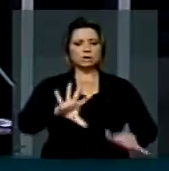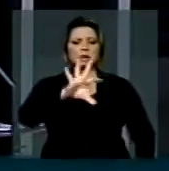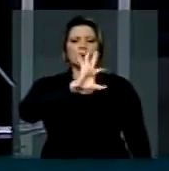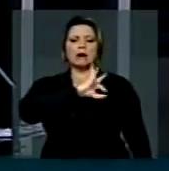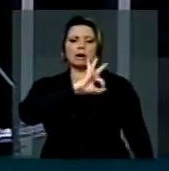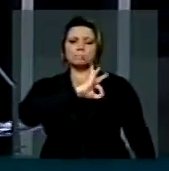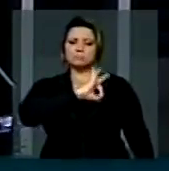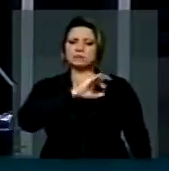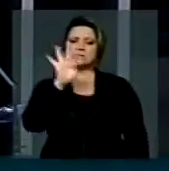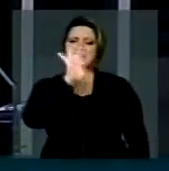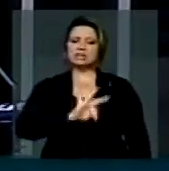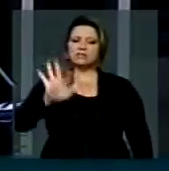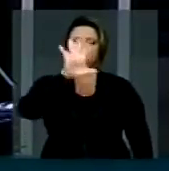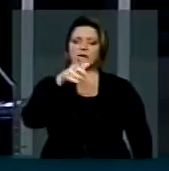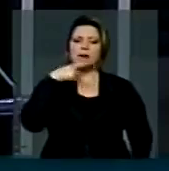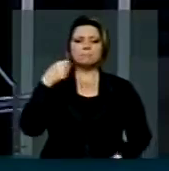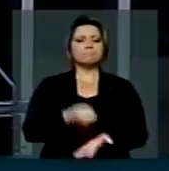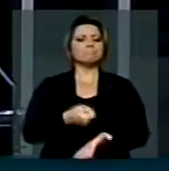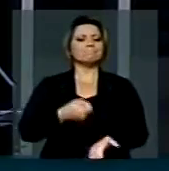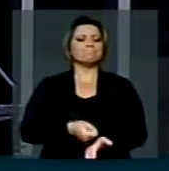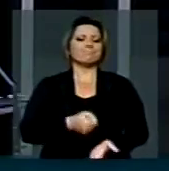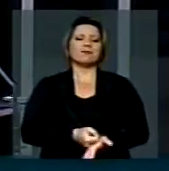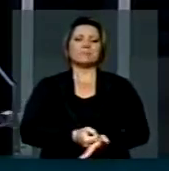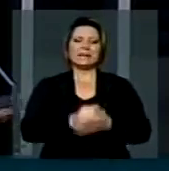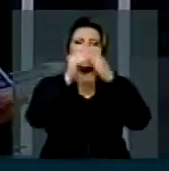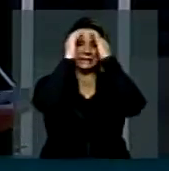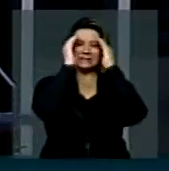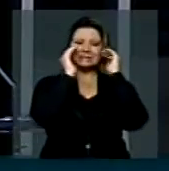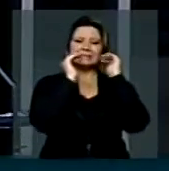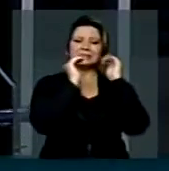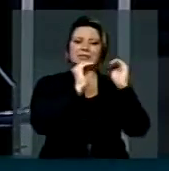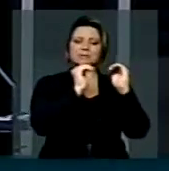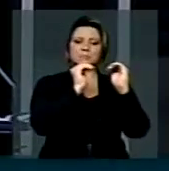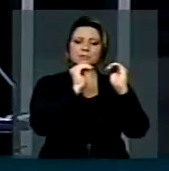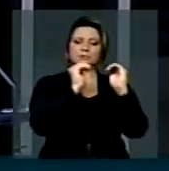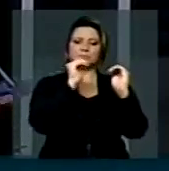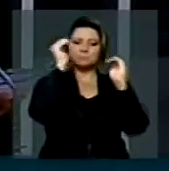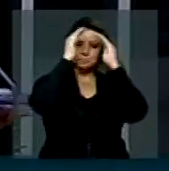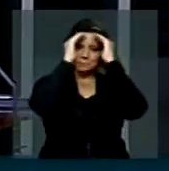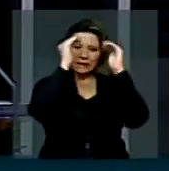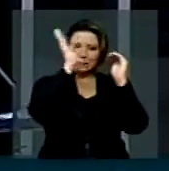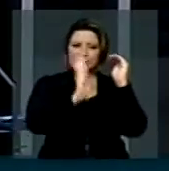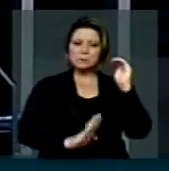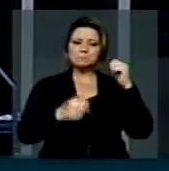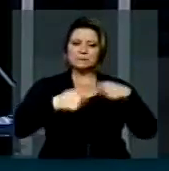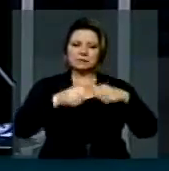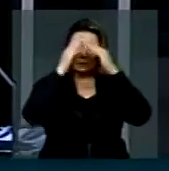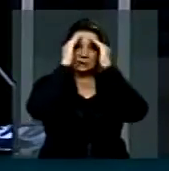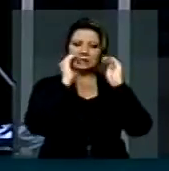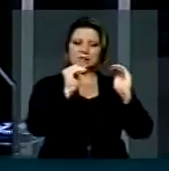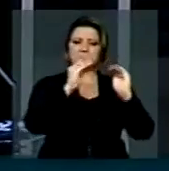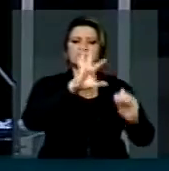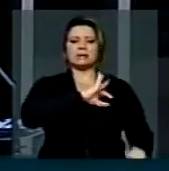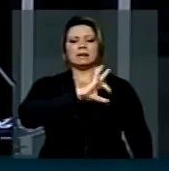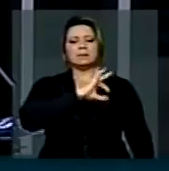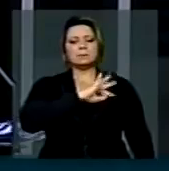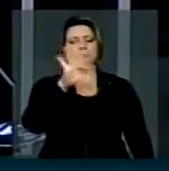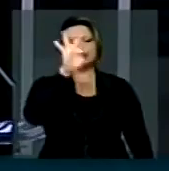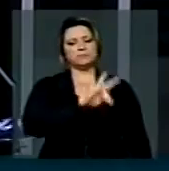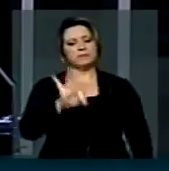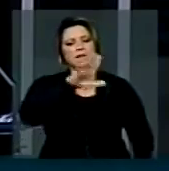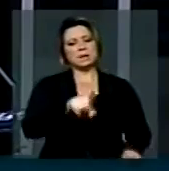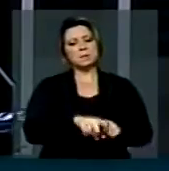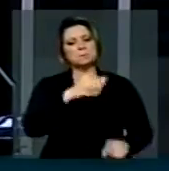Federal merece, merece o respeito da nação brasileira. Mas este governo, lamentavelmente, é um descalabro por sua